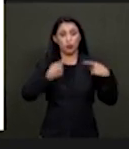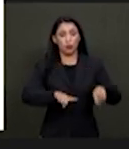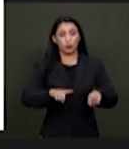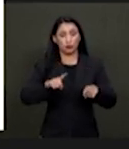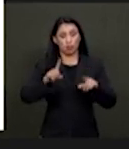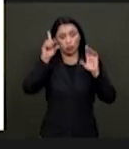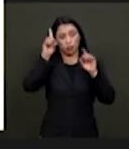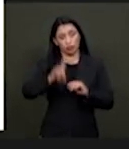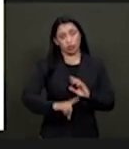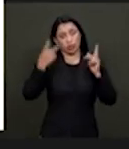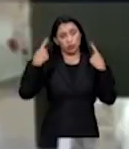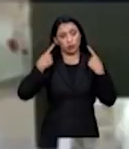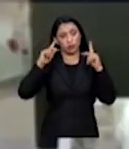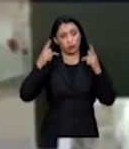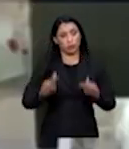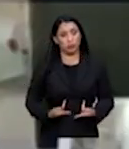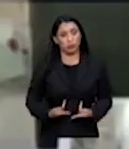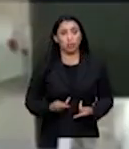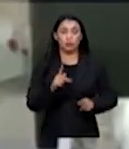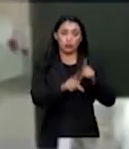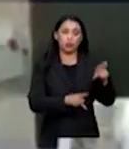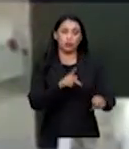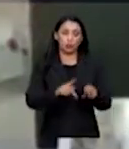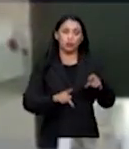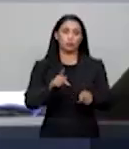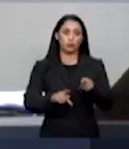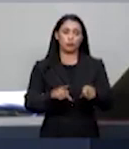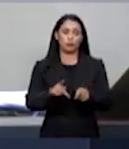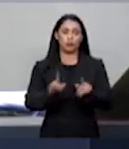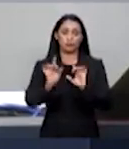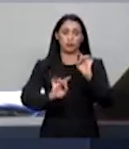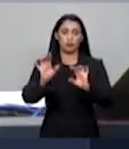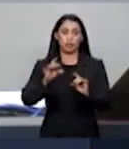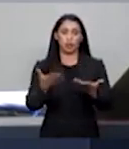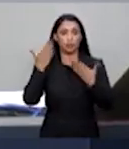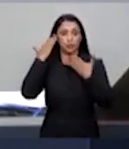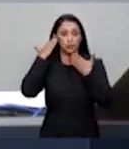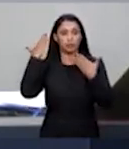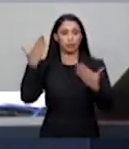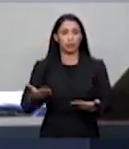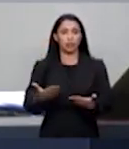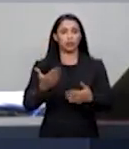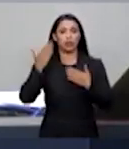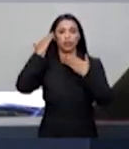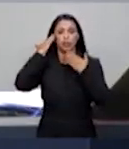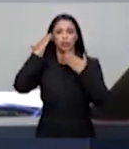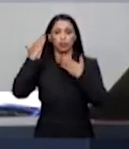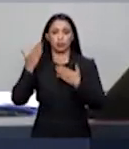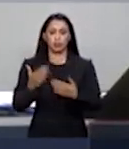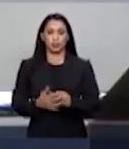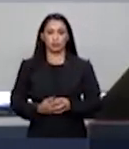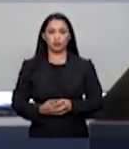à autodeterminação dessa população. É isso. Muito obrigada. Agradeço a doutora Mônica de Carvalho